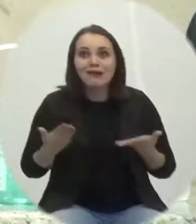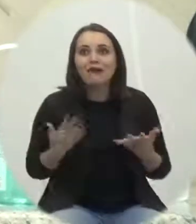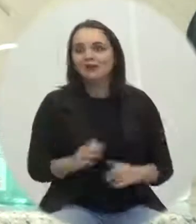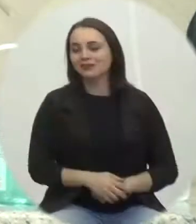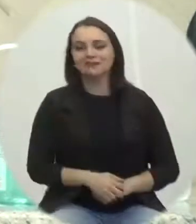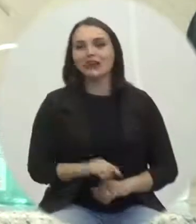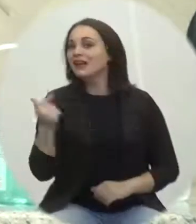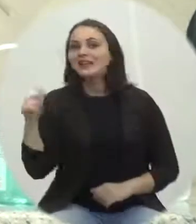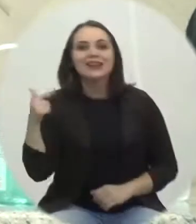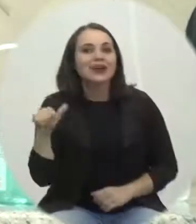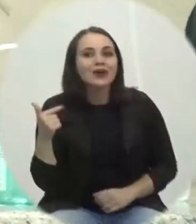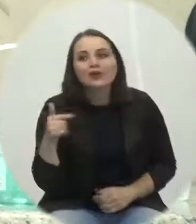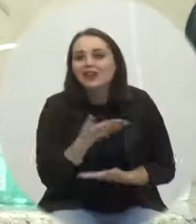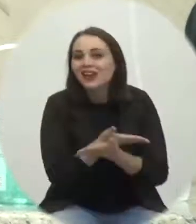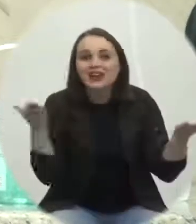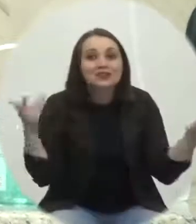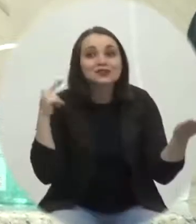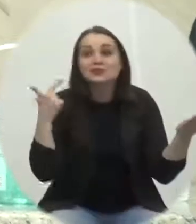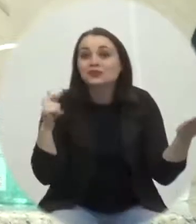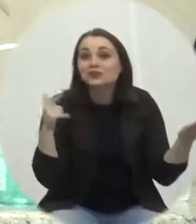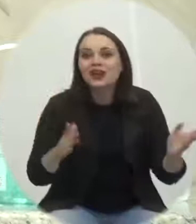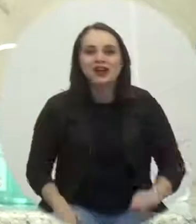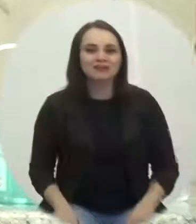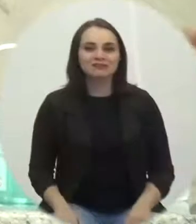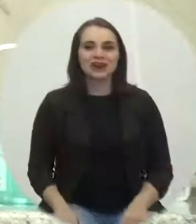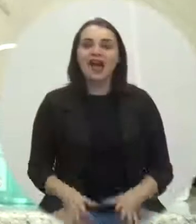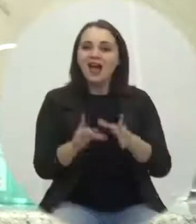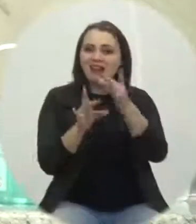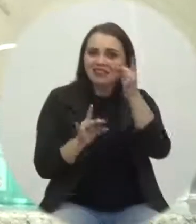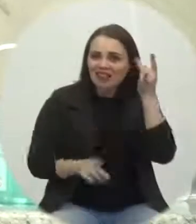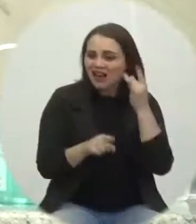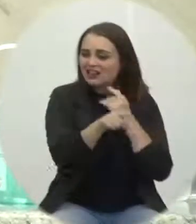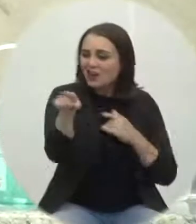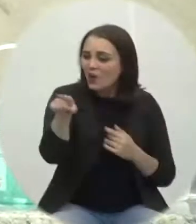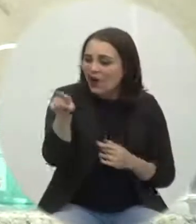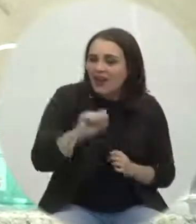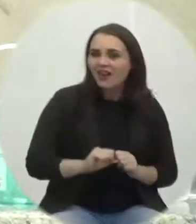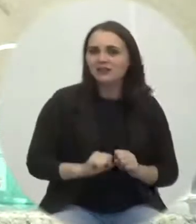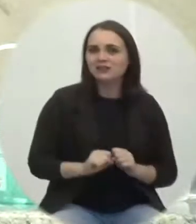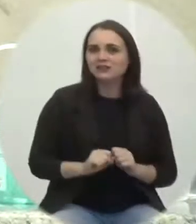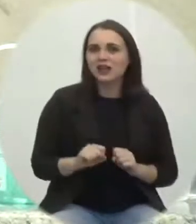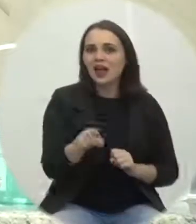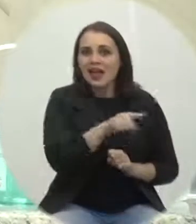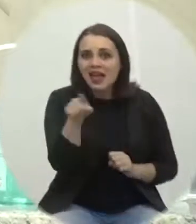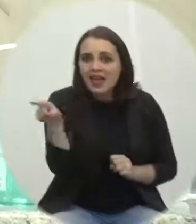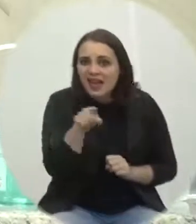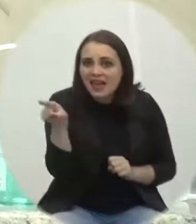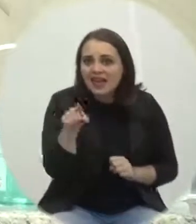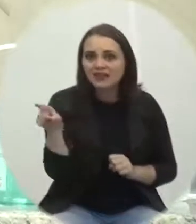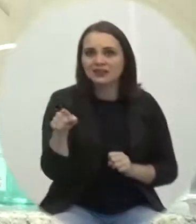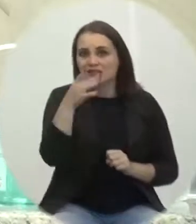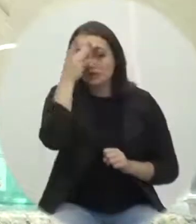Não existe isso. E com detalhes, são eles, eles que pagam os nossos salários.